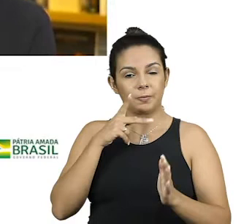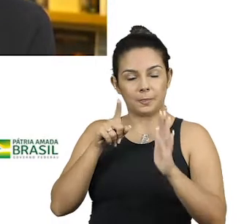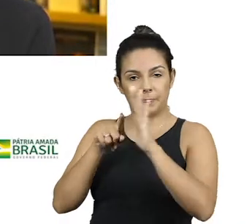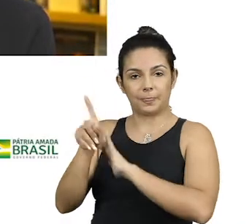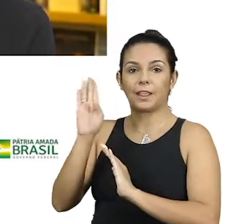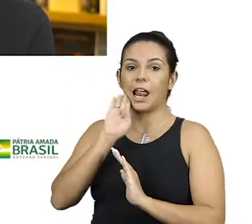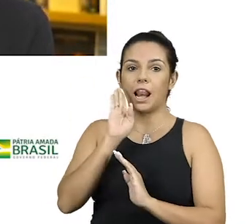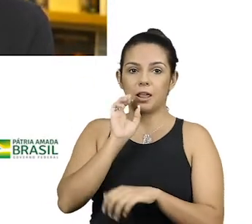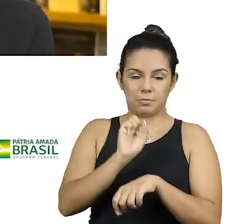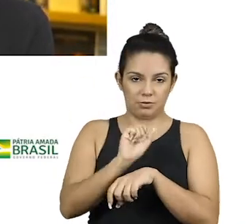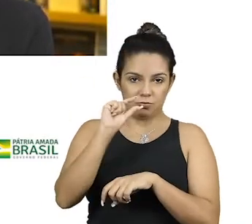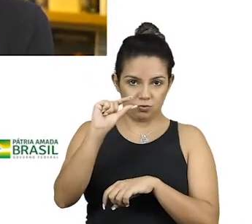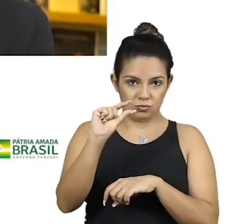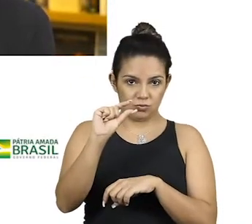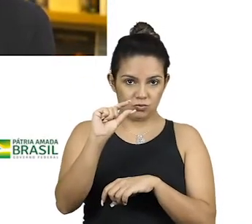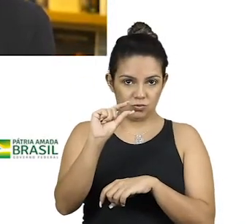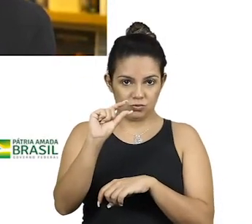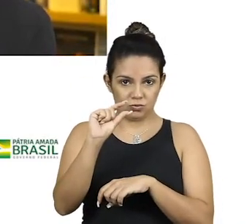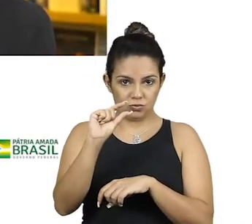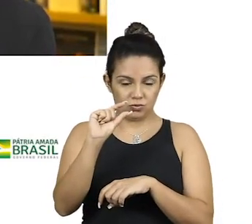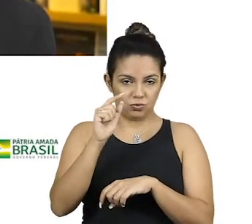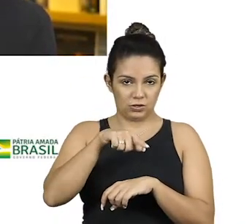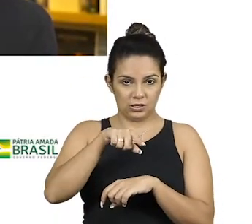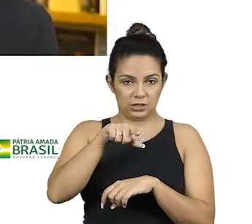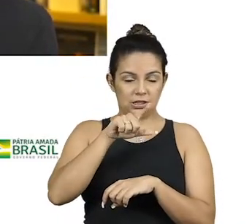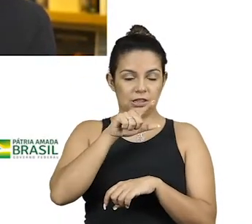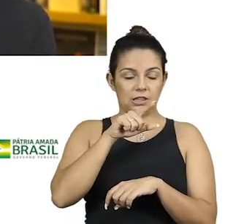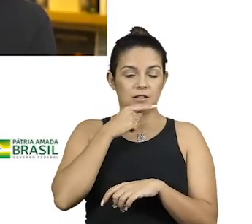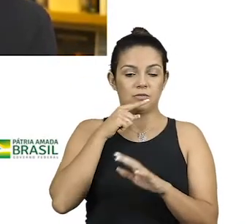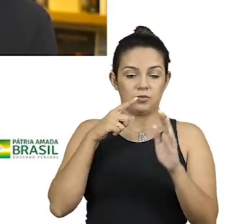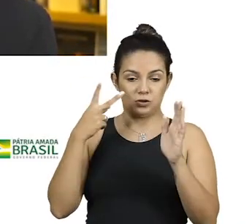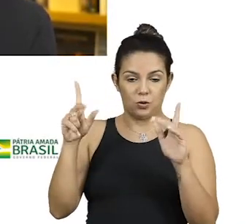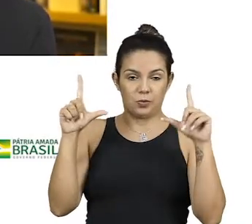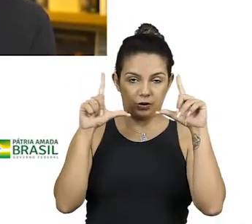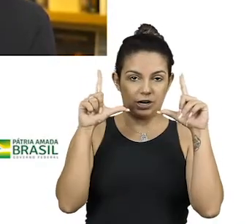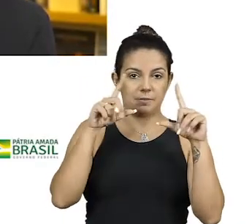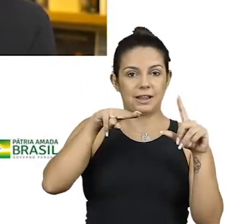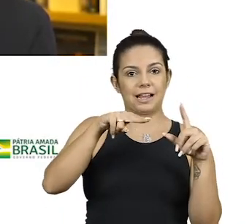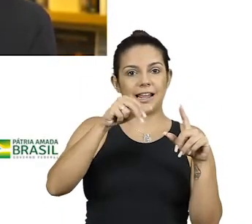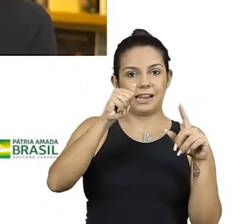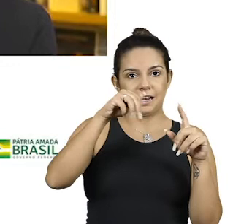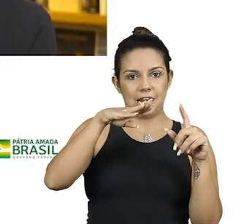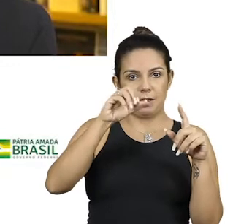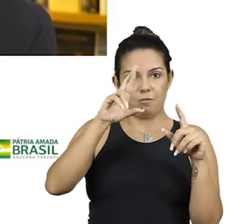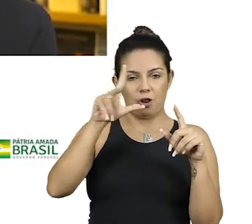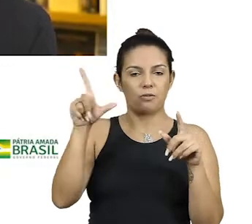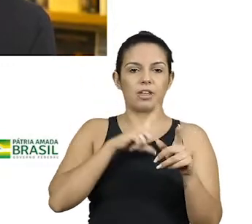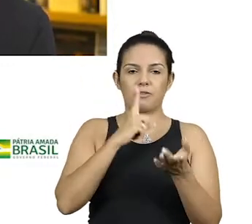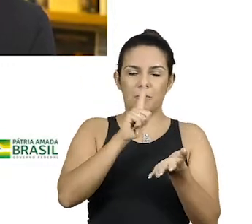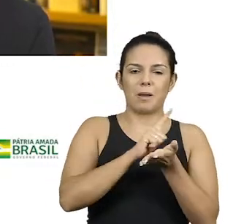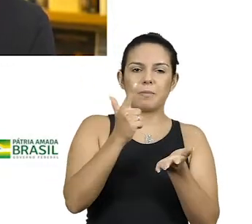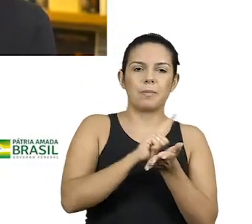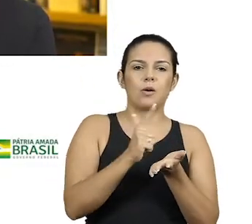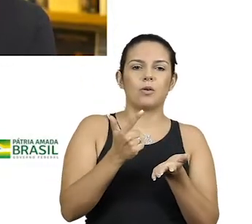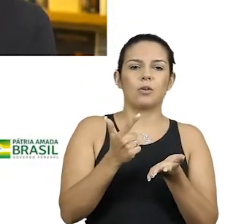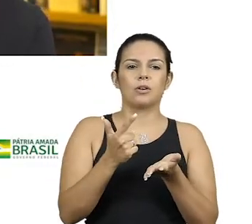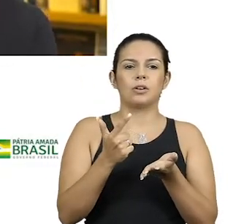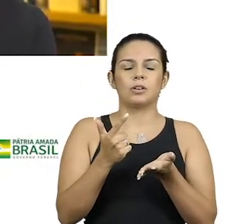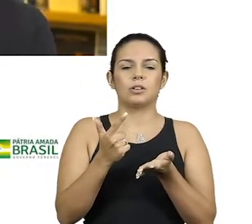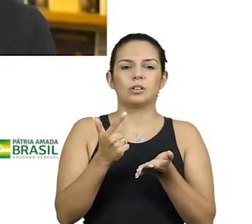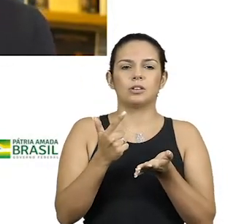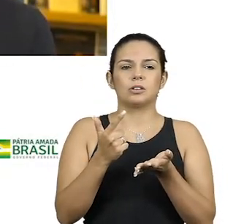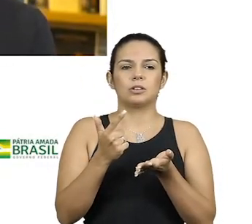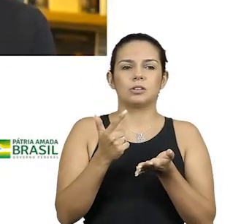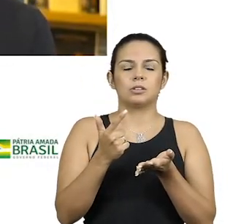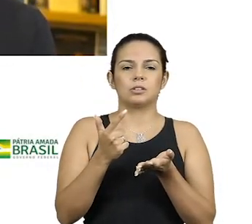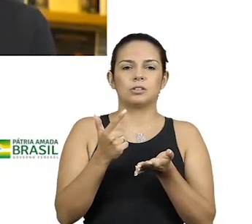assunto, eu queria parar um pouquinho nisso. Acho que o Na Moral teve um papel ali de considerar, em certa